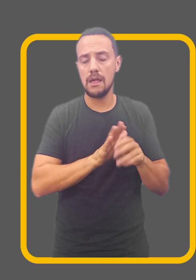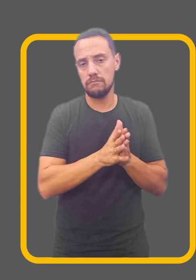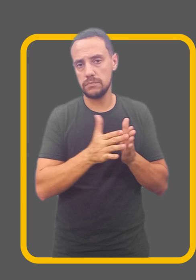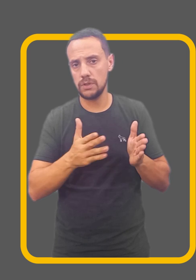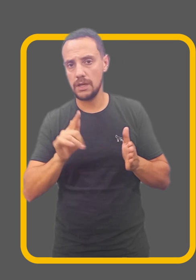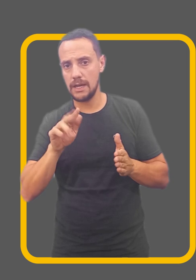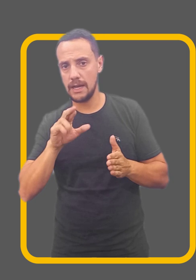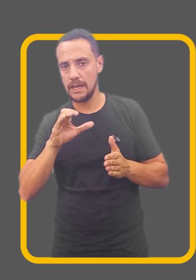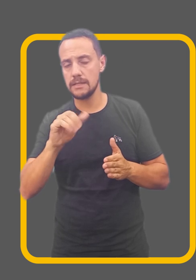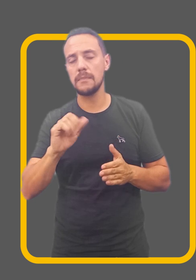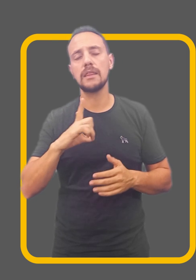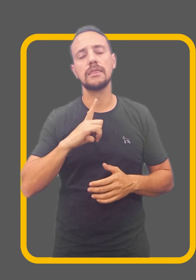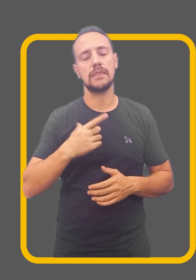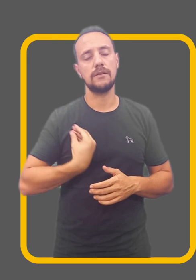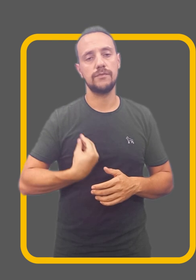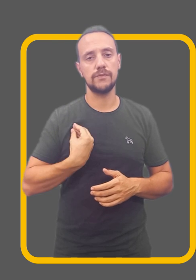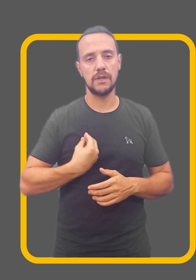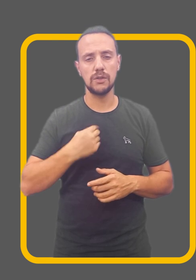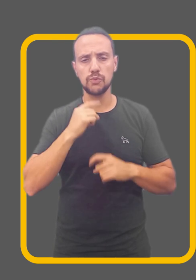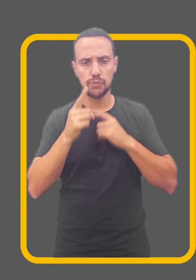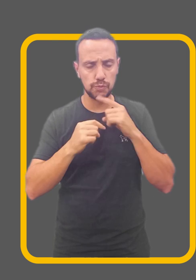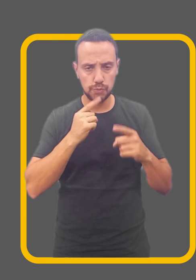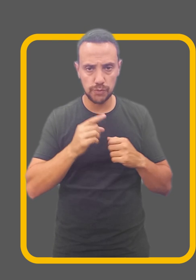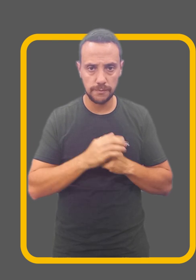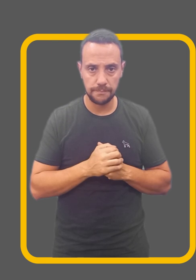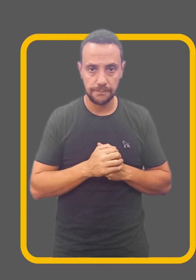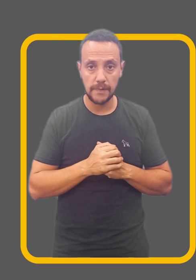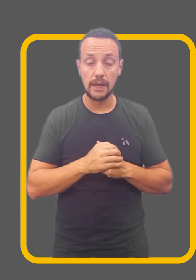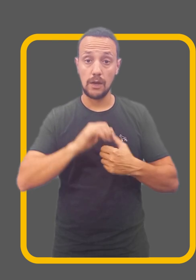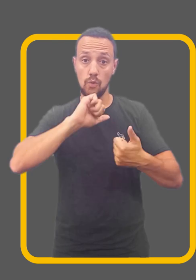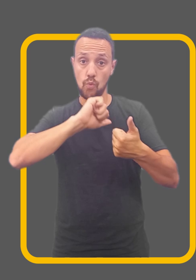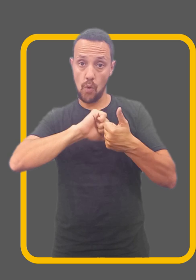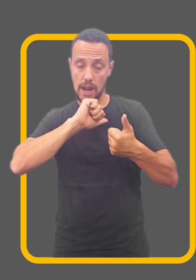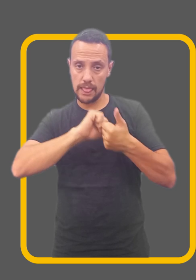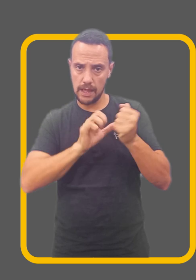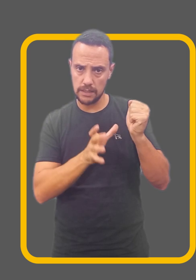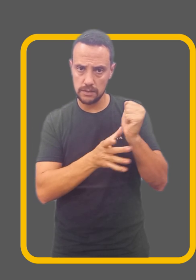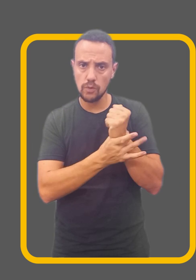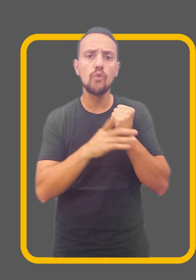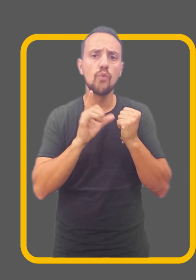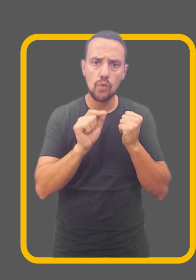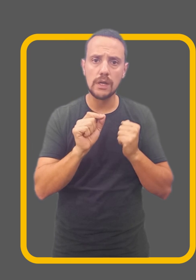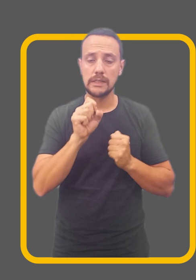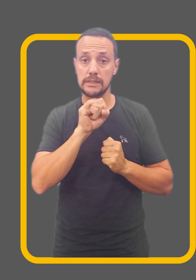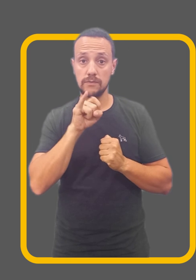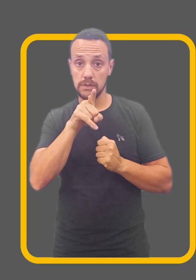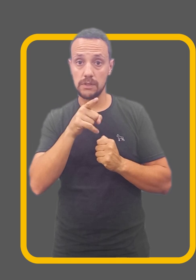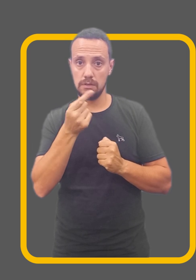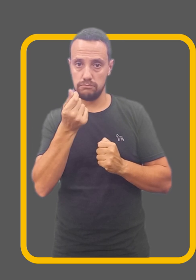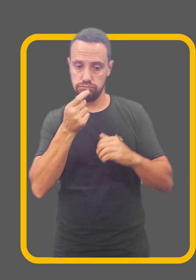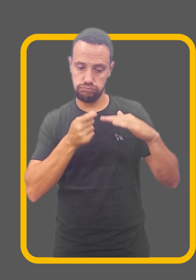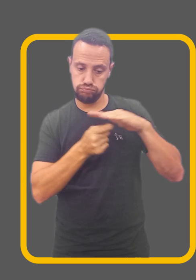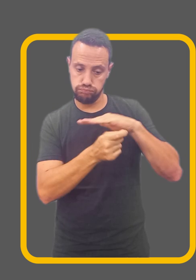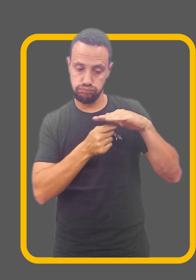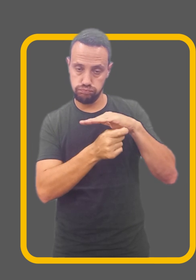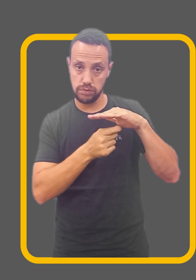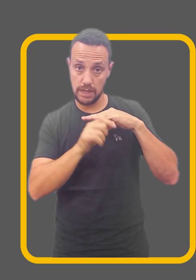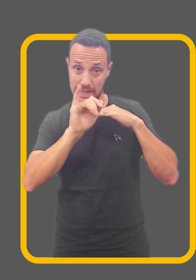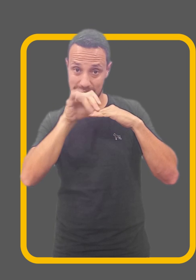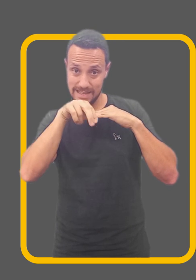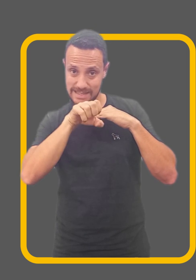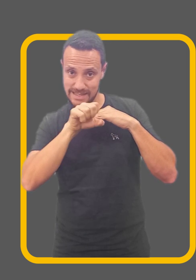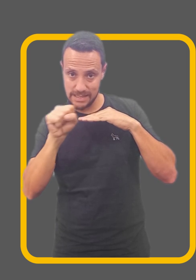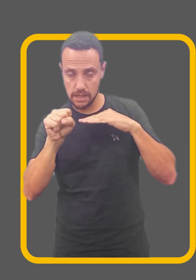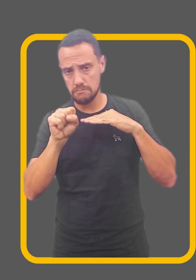previdenciária com os termos utilizados. A qualidade de segurado é quando você começa a contribuir para o